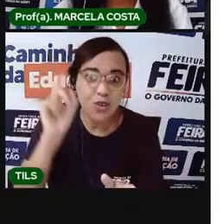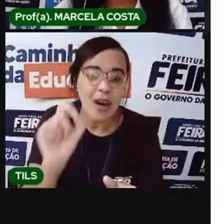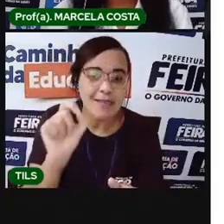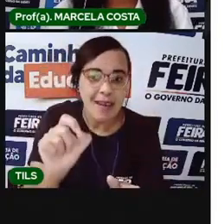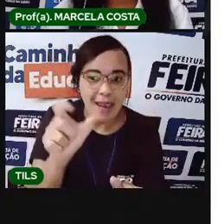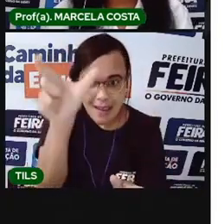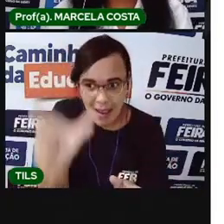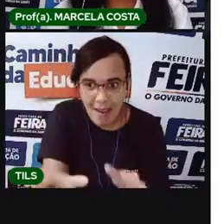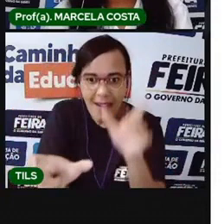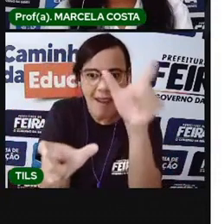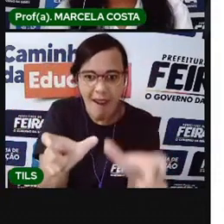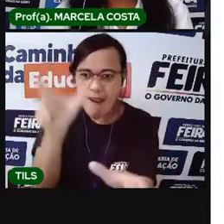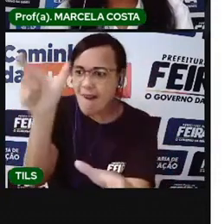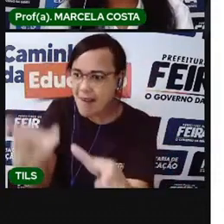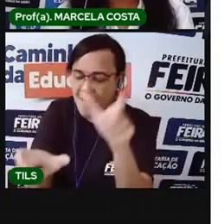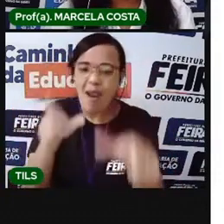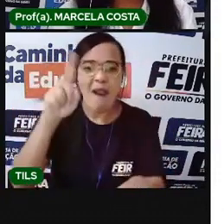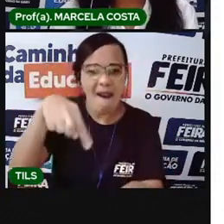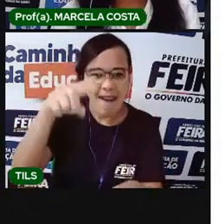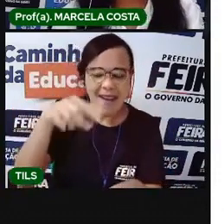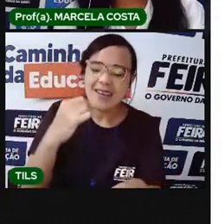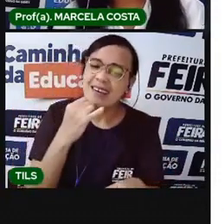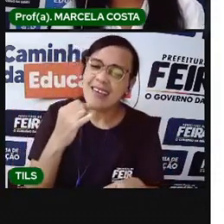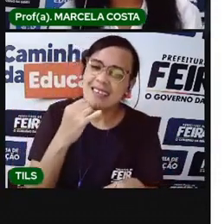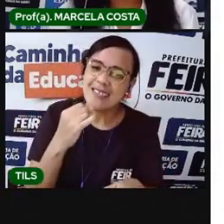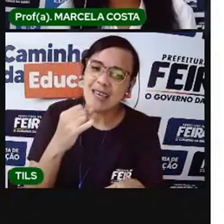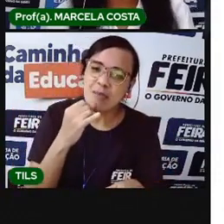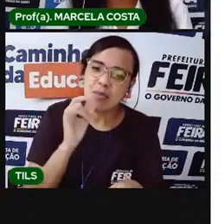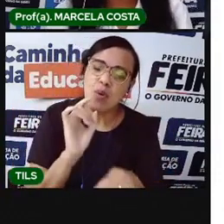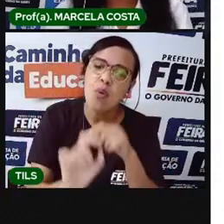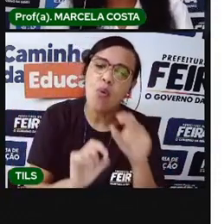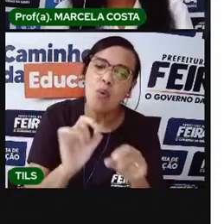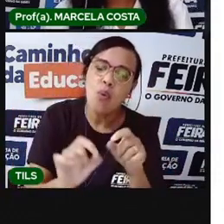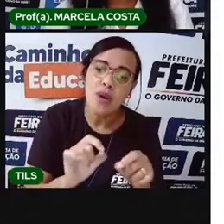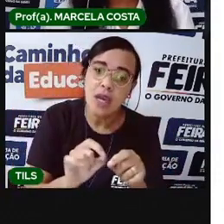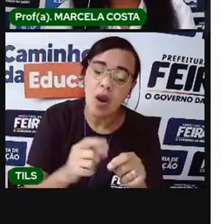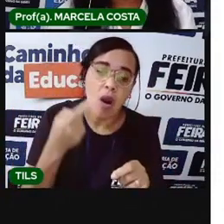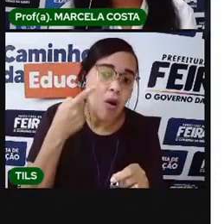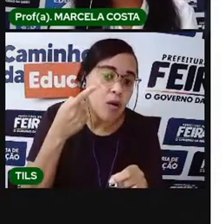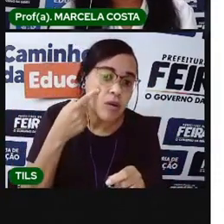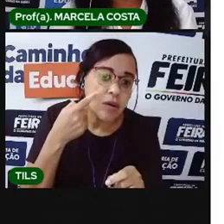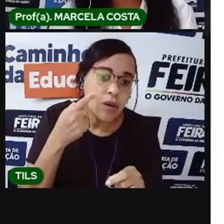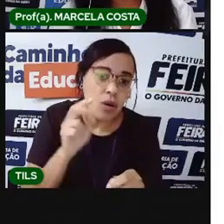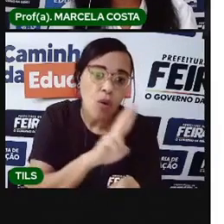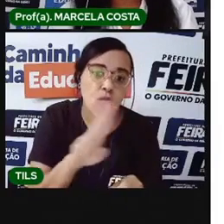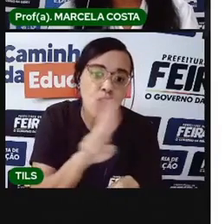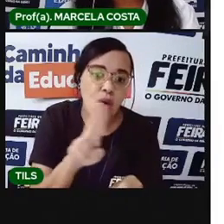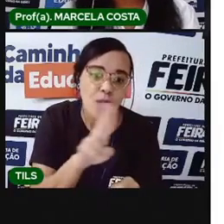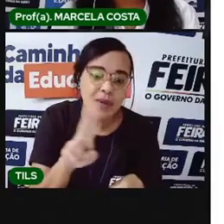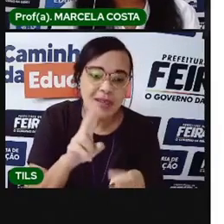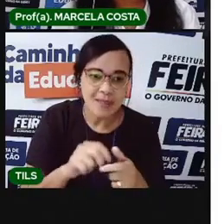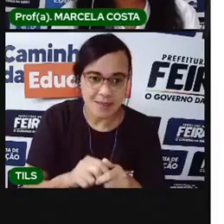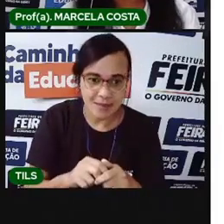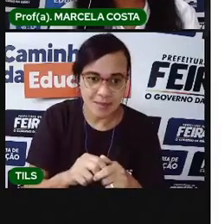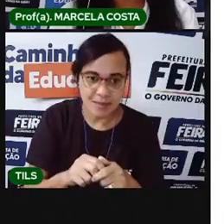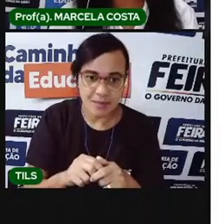documentos. Por exemplo, você pode pedir para o seu responsável e te mostrar que o lado do seu cartão de assinação tem